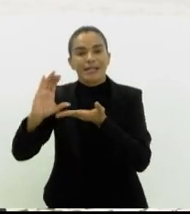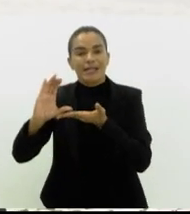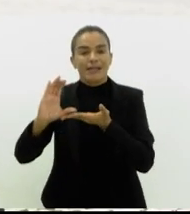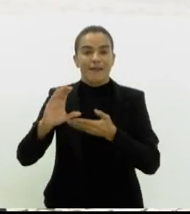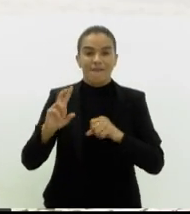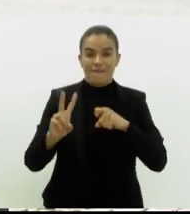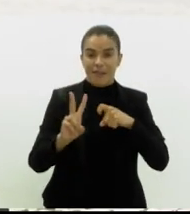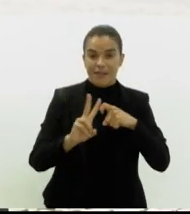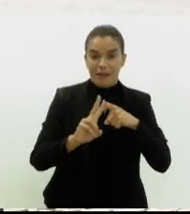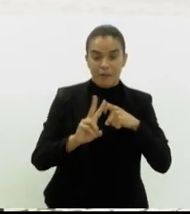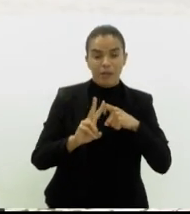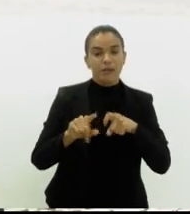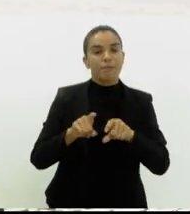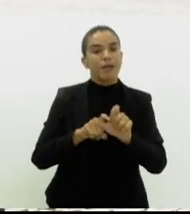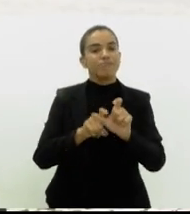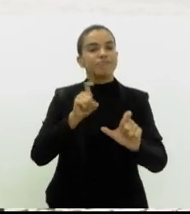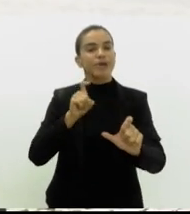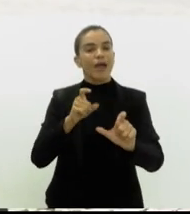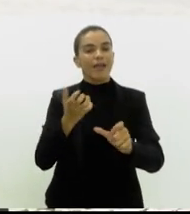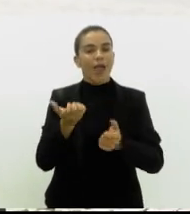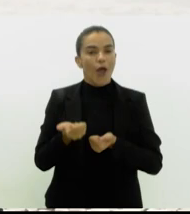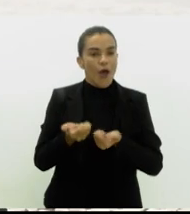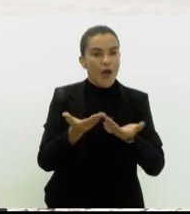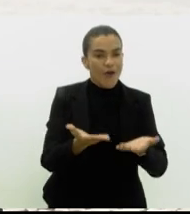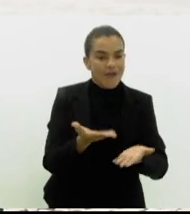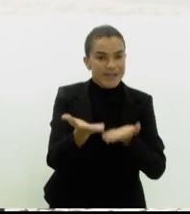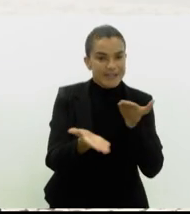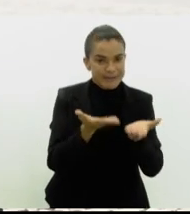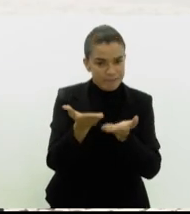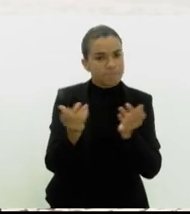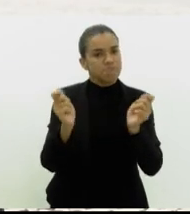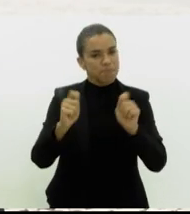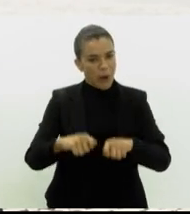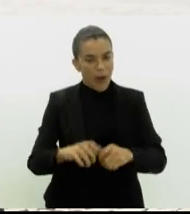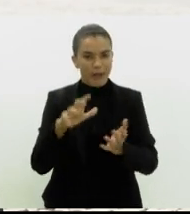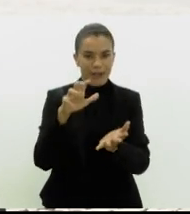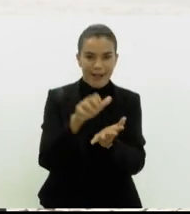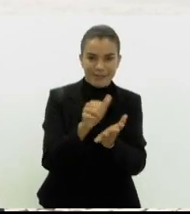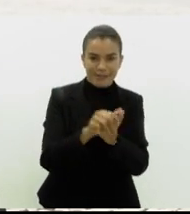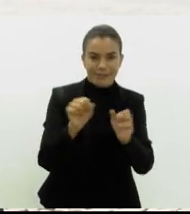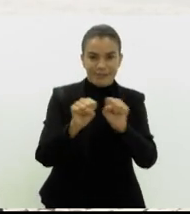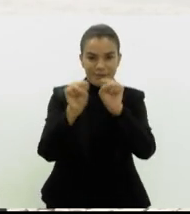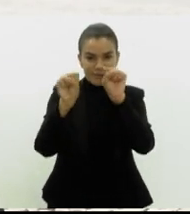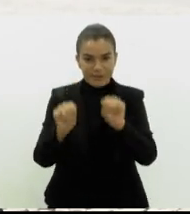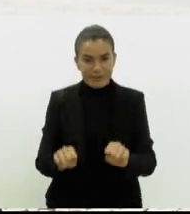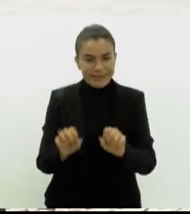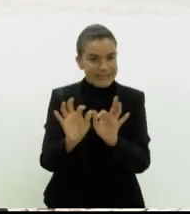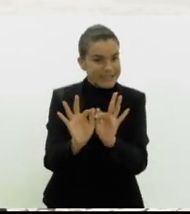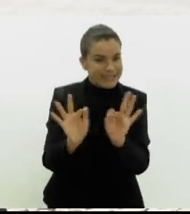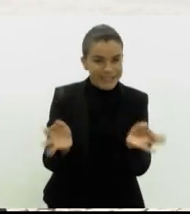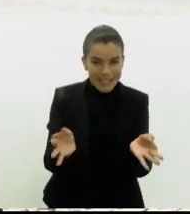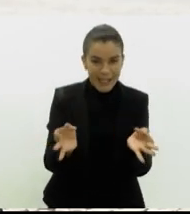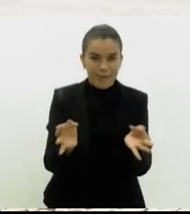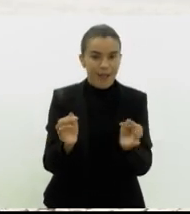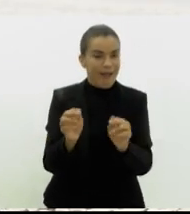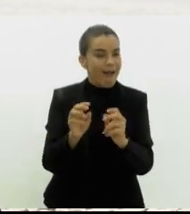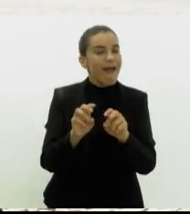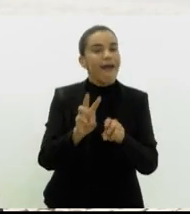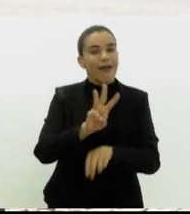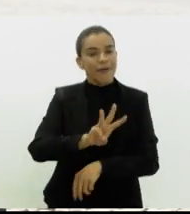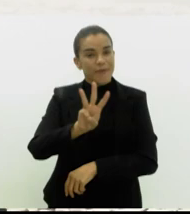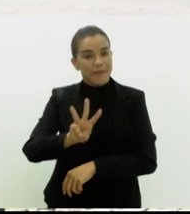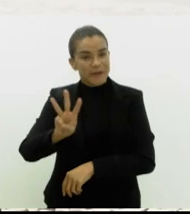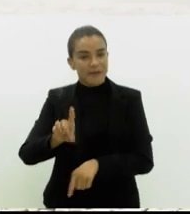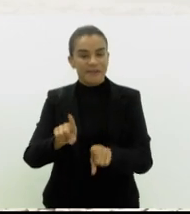também os veterinários autônomos que queiram oferecer esse serviço, eles podem se cadastrar no nosso sistema e se cadastra super simples. É online também.